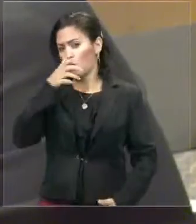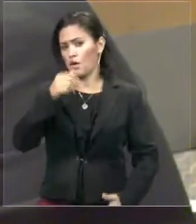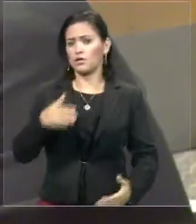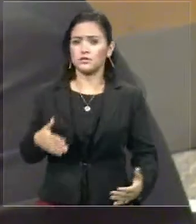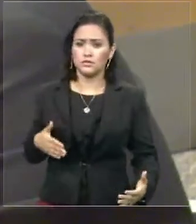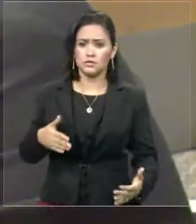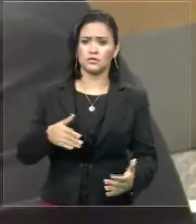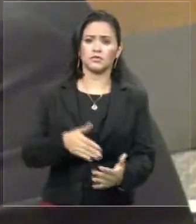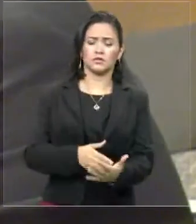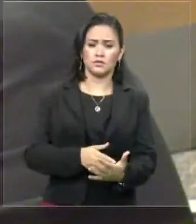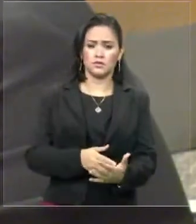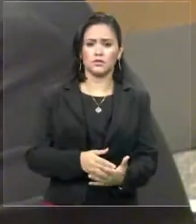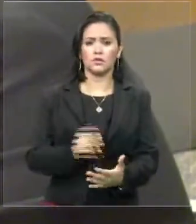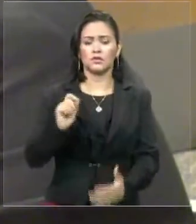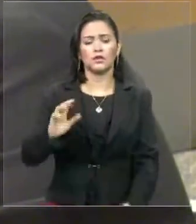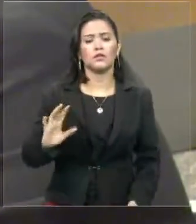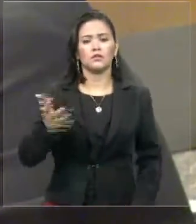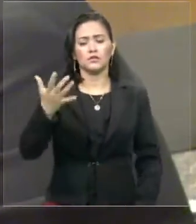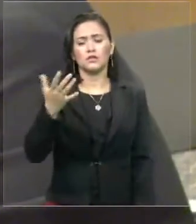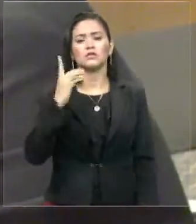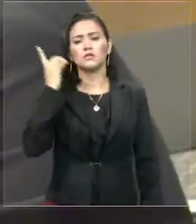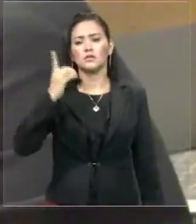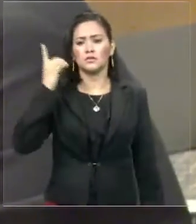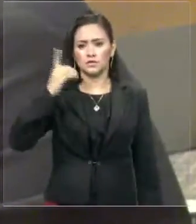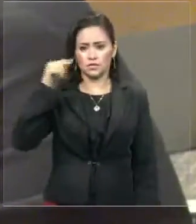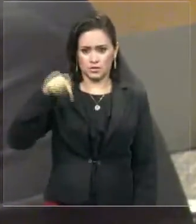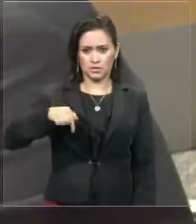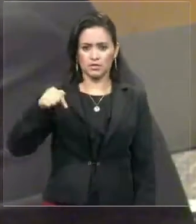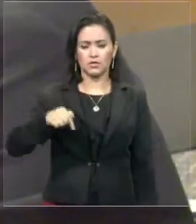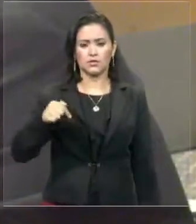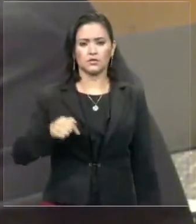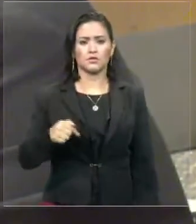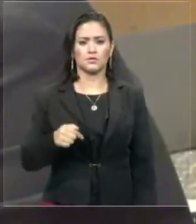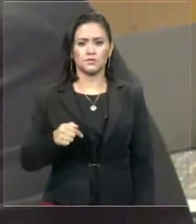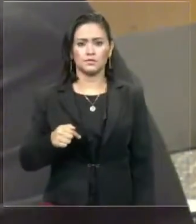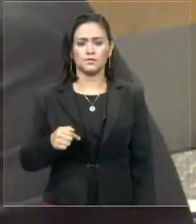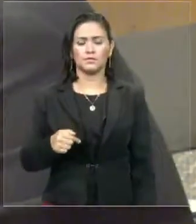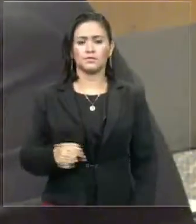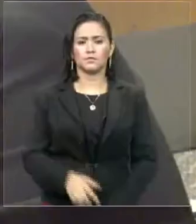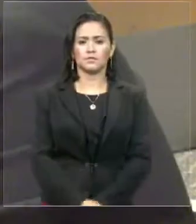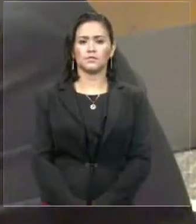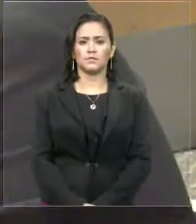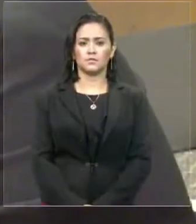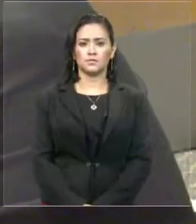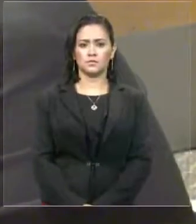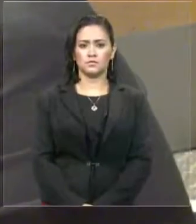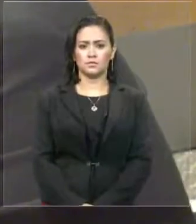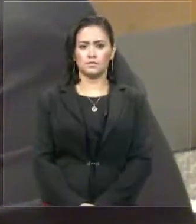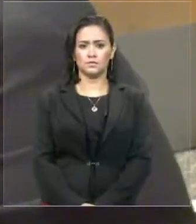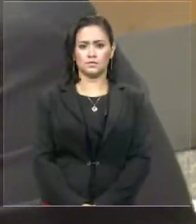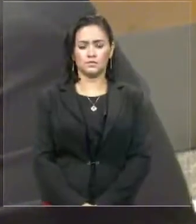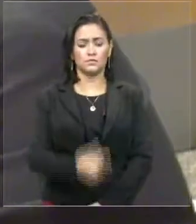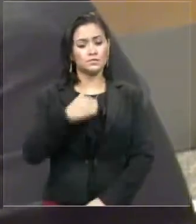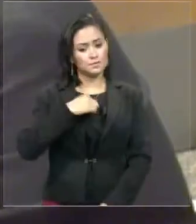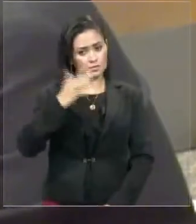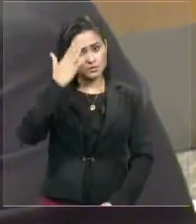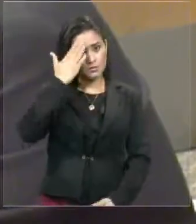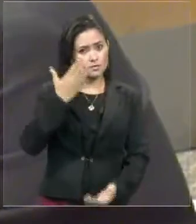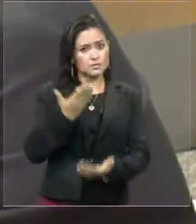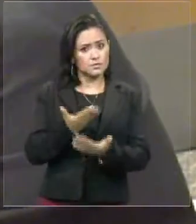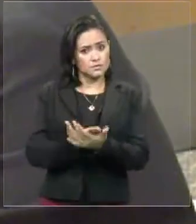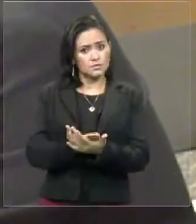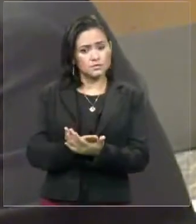que os parlamentares aqui estão enfrentando, estão passando por esse governo comunista. e creio eu que